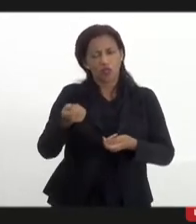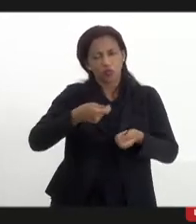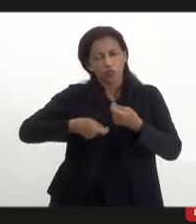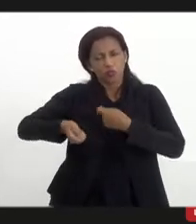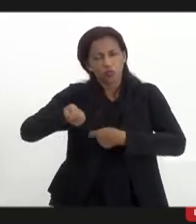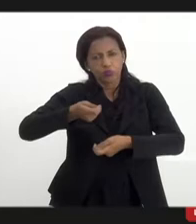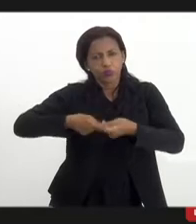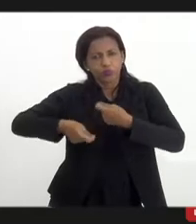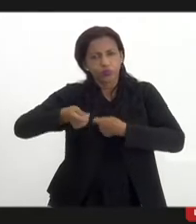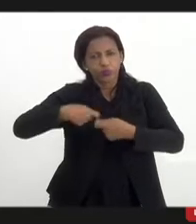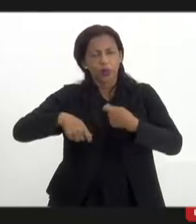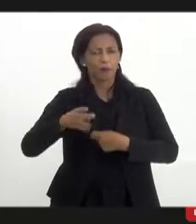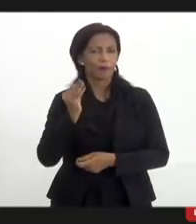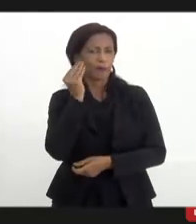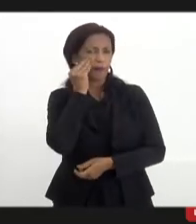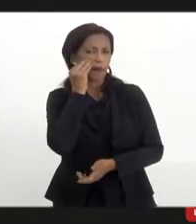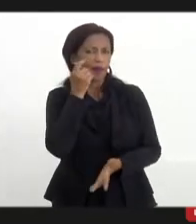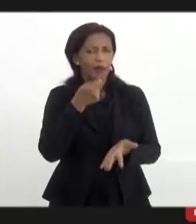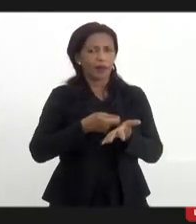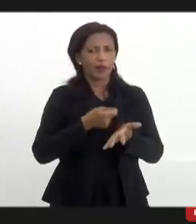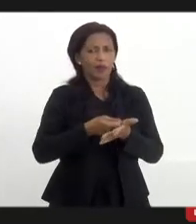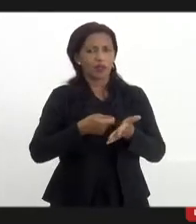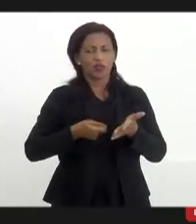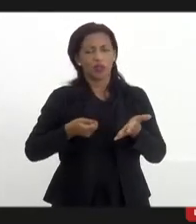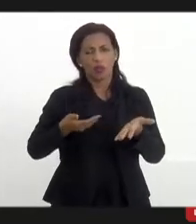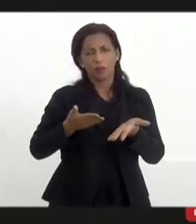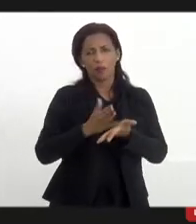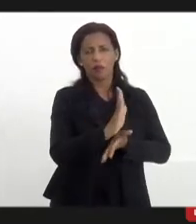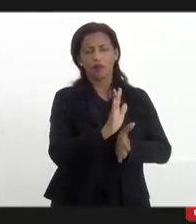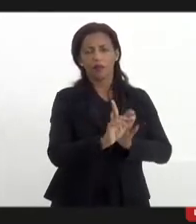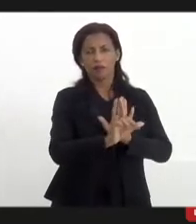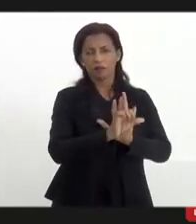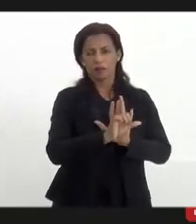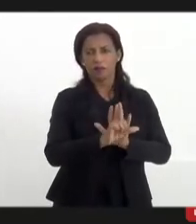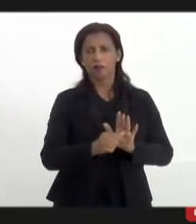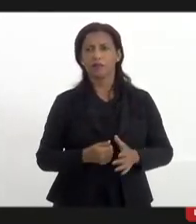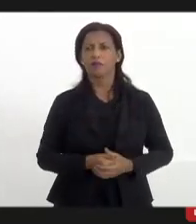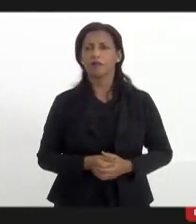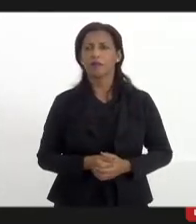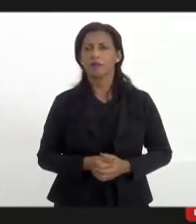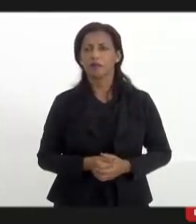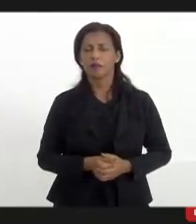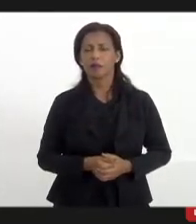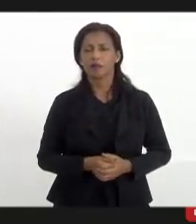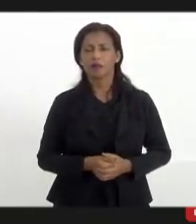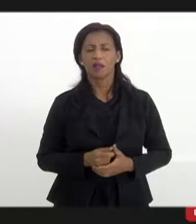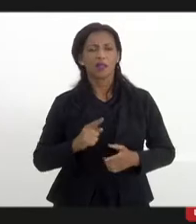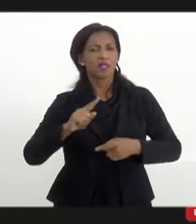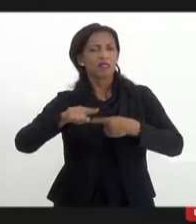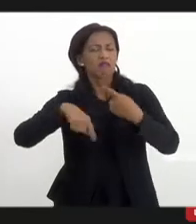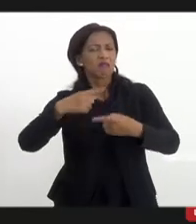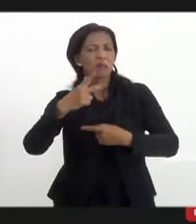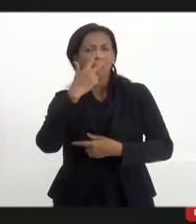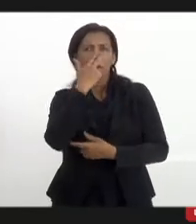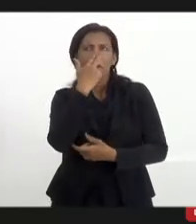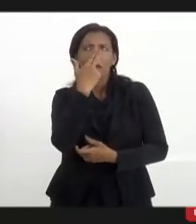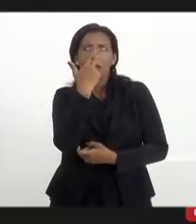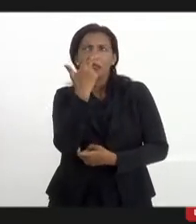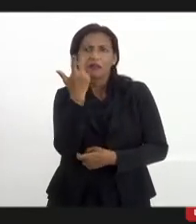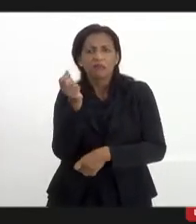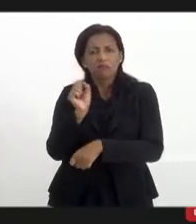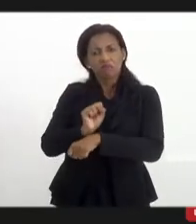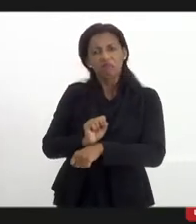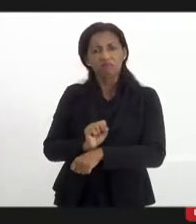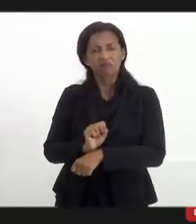para tentar garantir a aprovação dessa lei, que depois parece que a coisa estacionou,